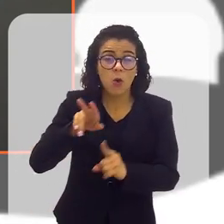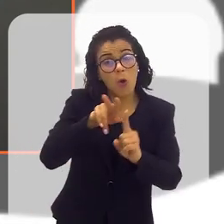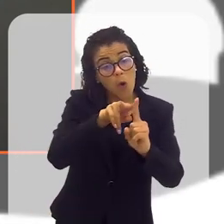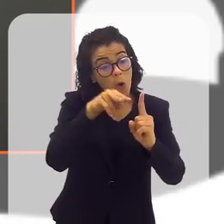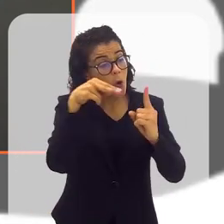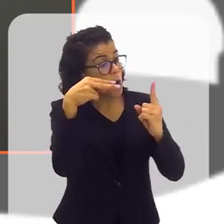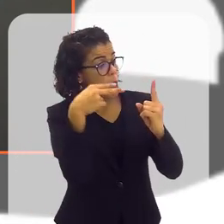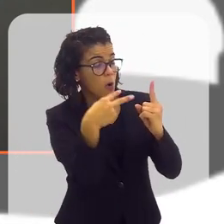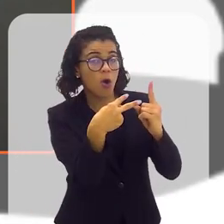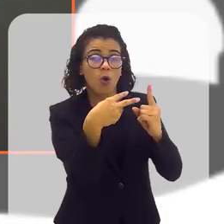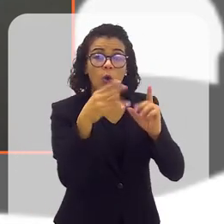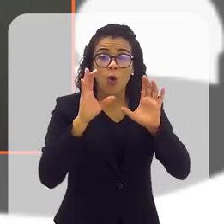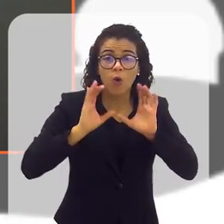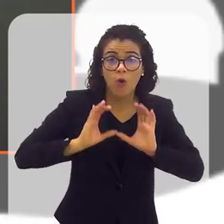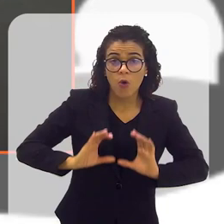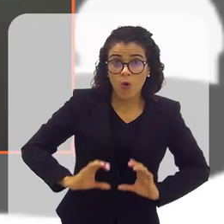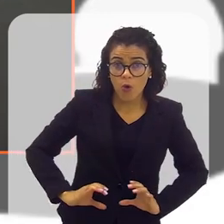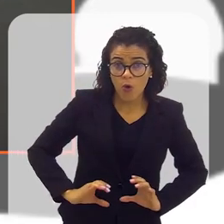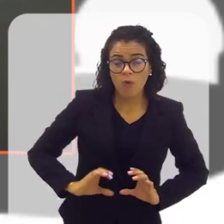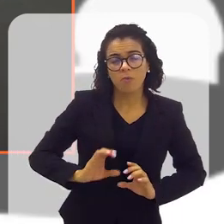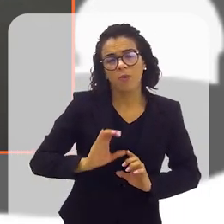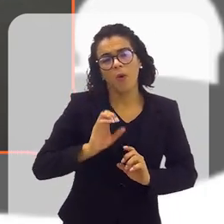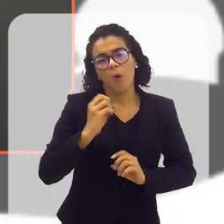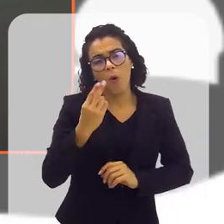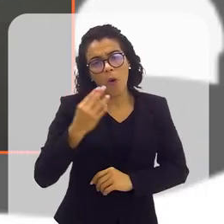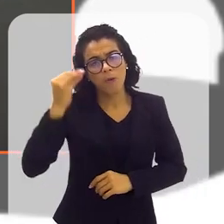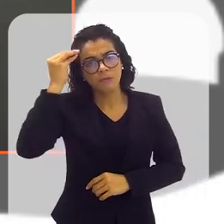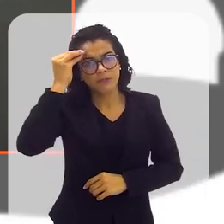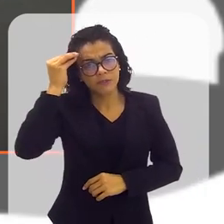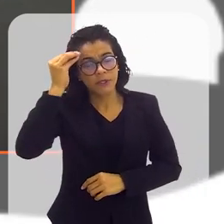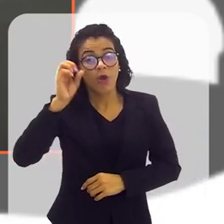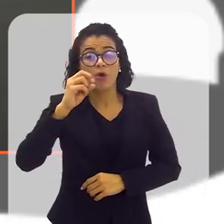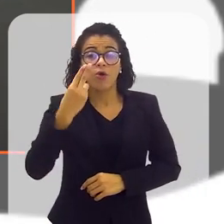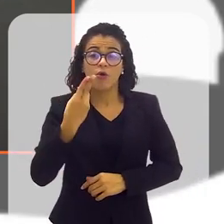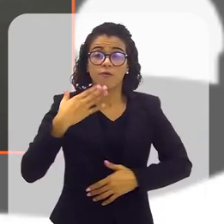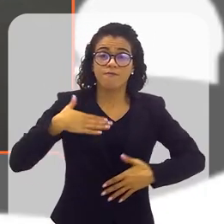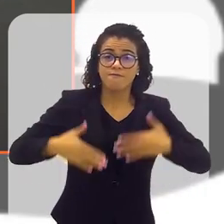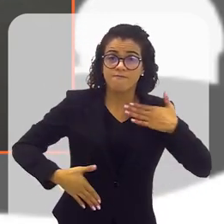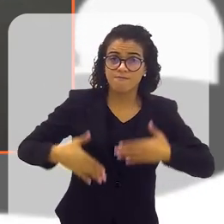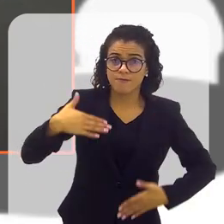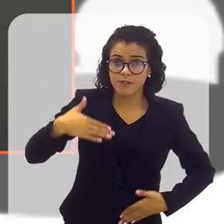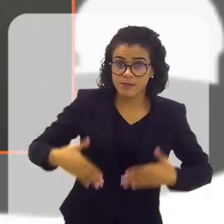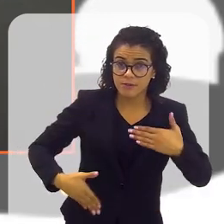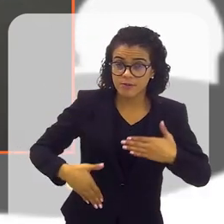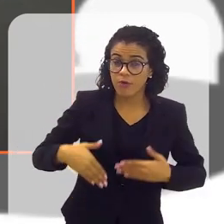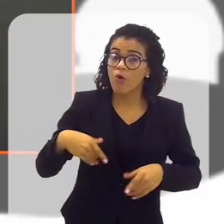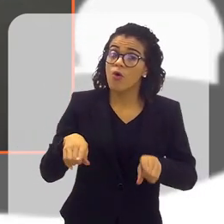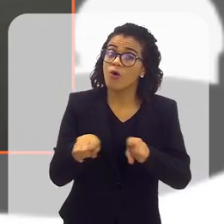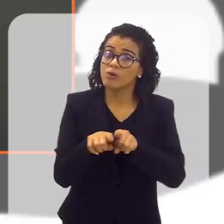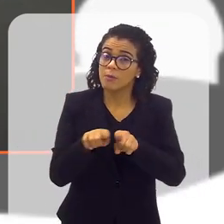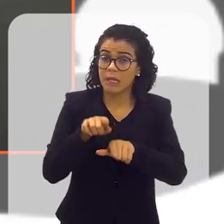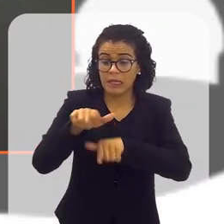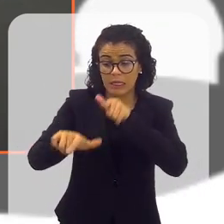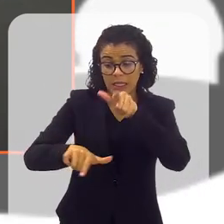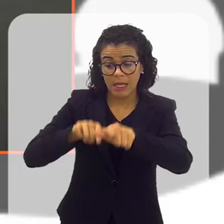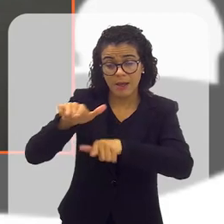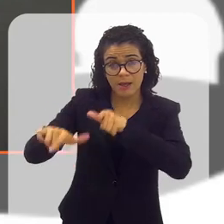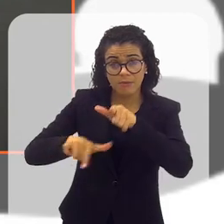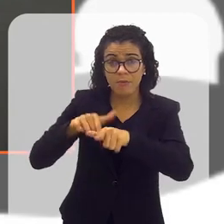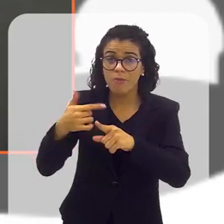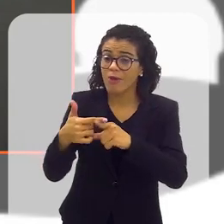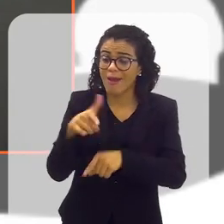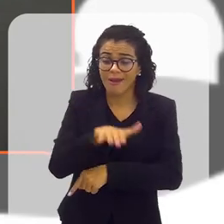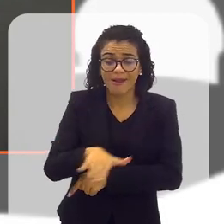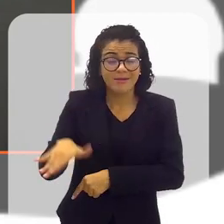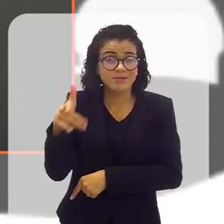que seja do ponto de vista comportamental, psiquiátrico ou físico ou laborativo,